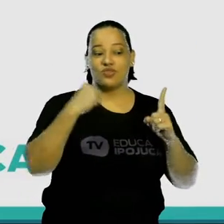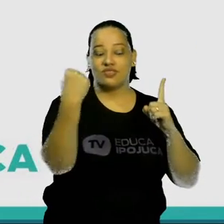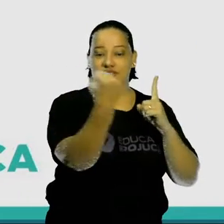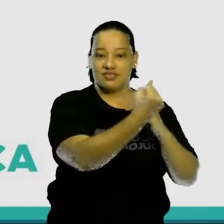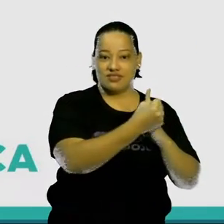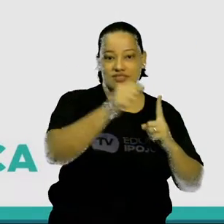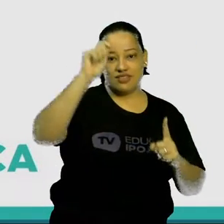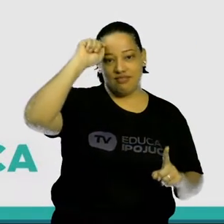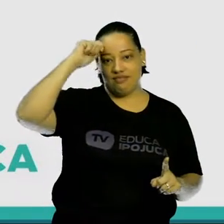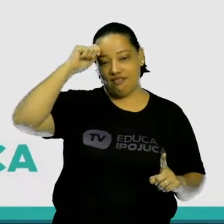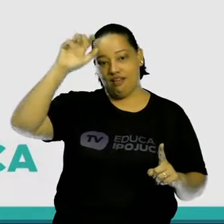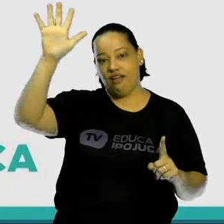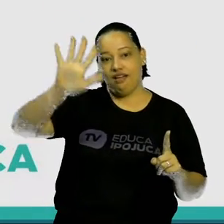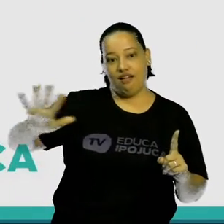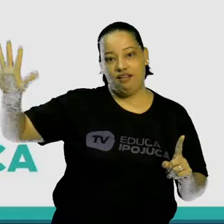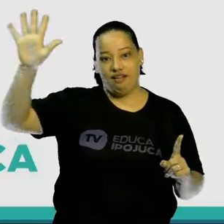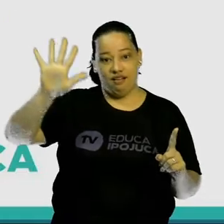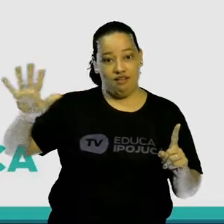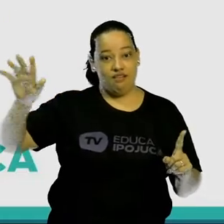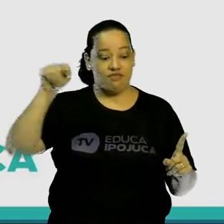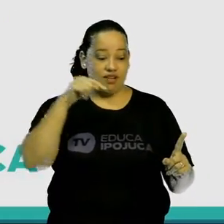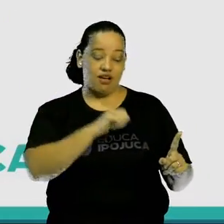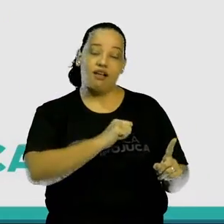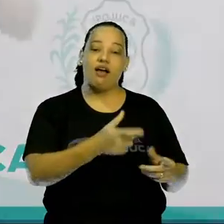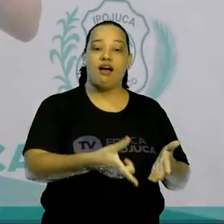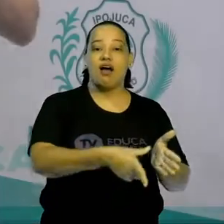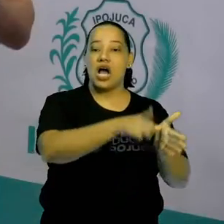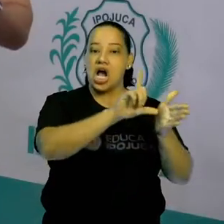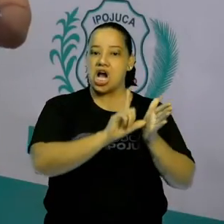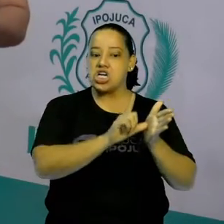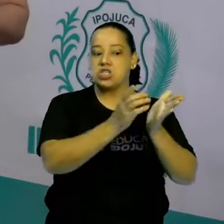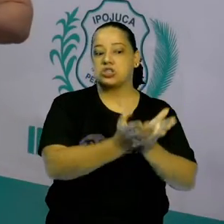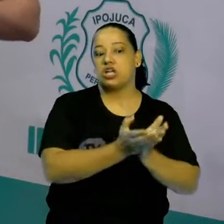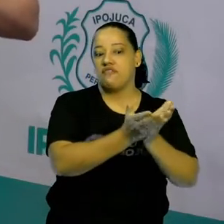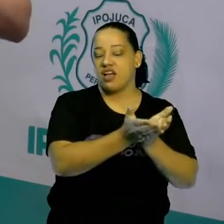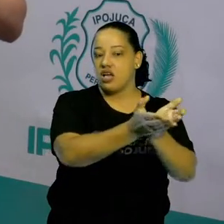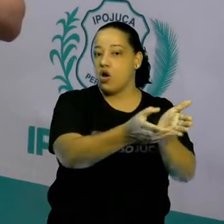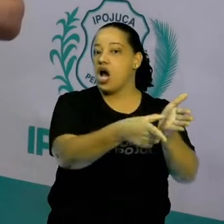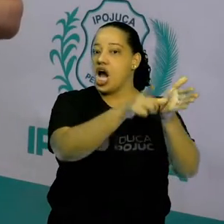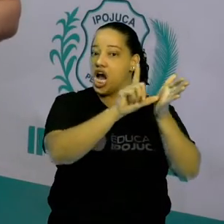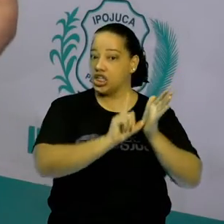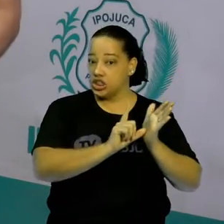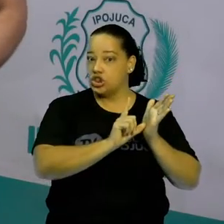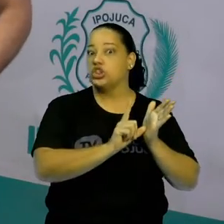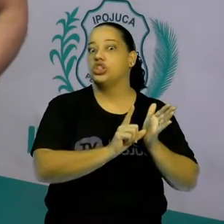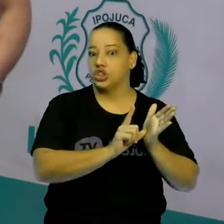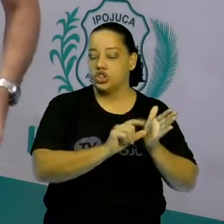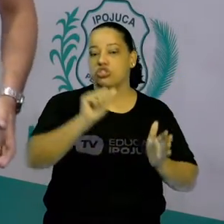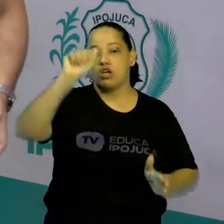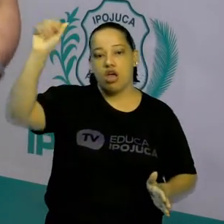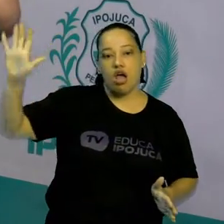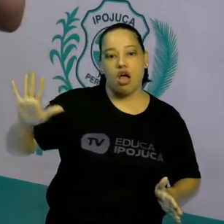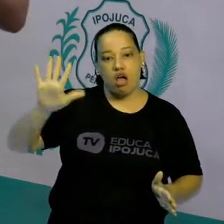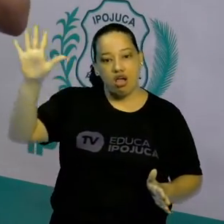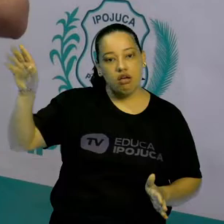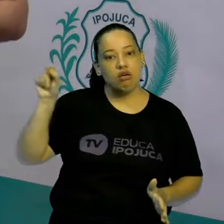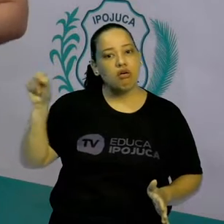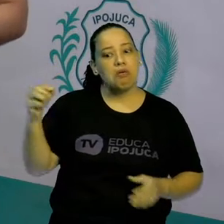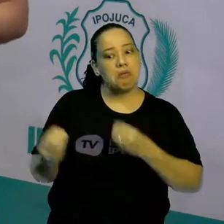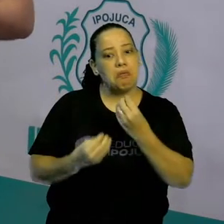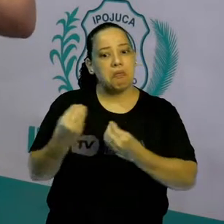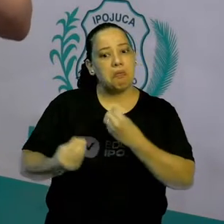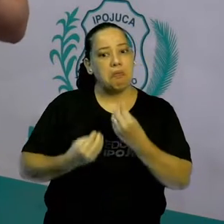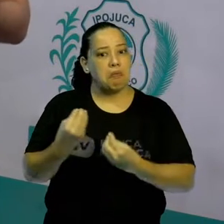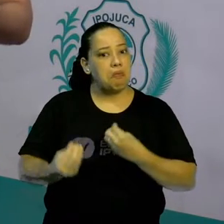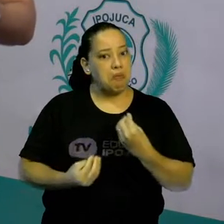antes das grandes navegações. Nós vamos ver como é que estava ali a África antes dos europeus chegarem.